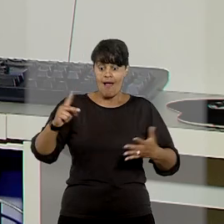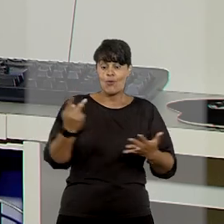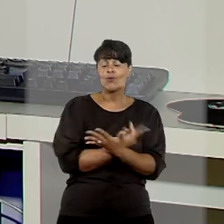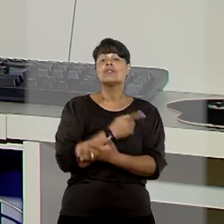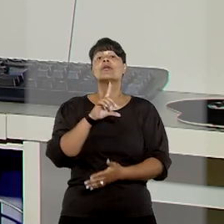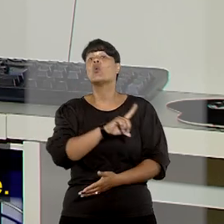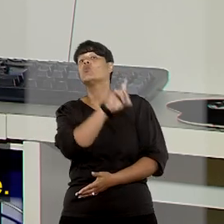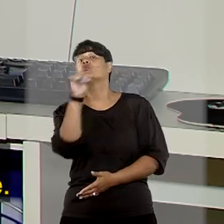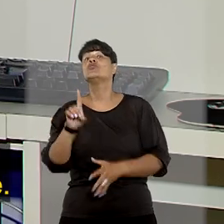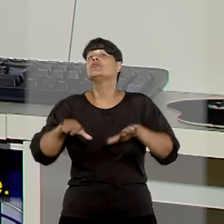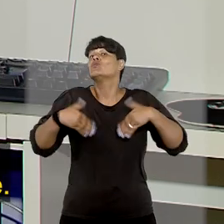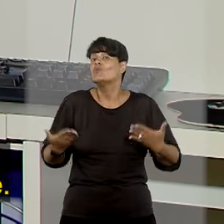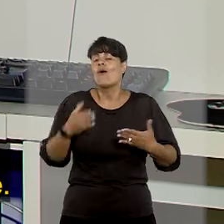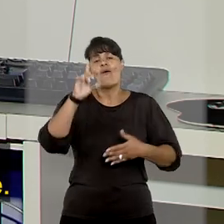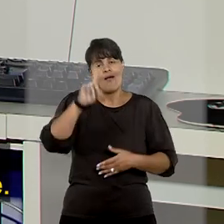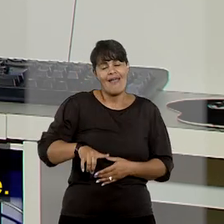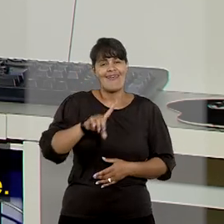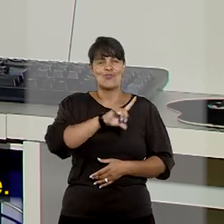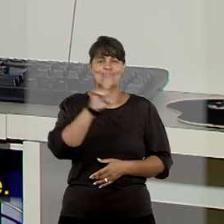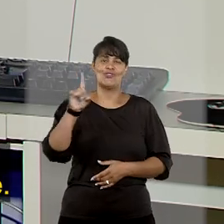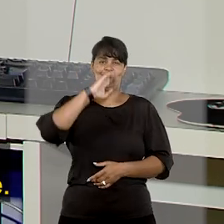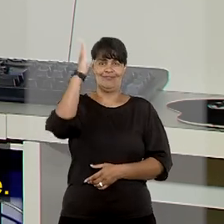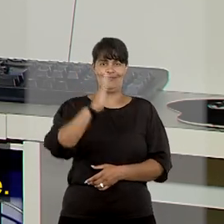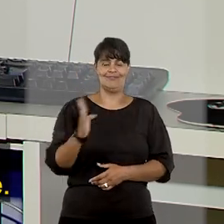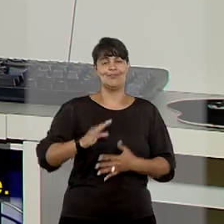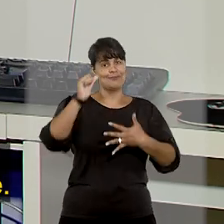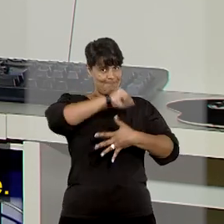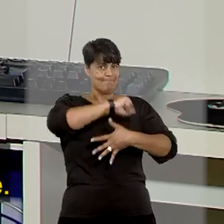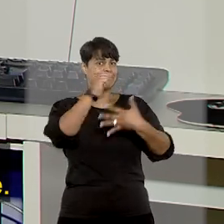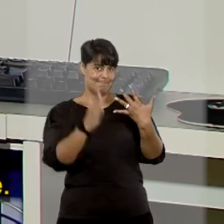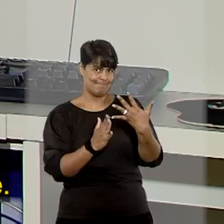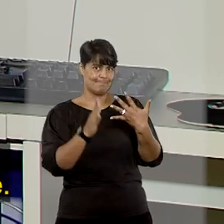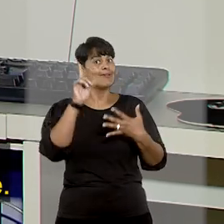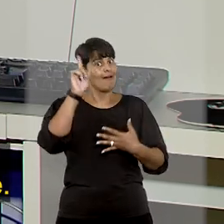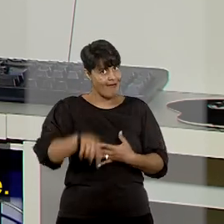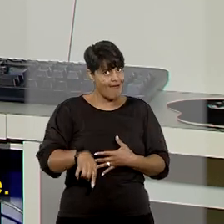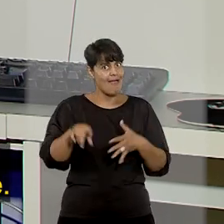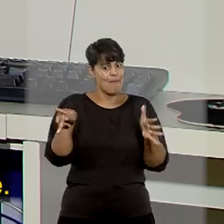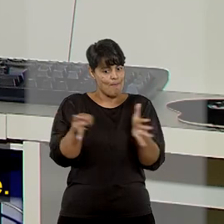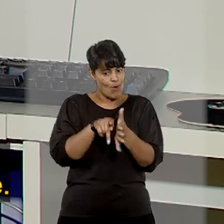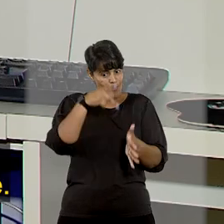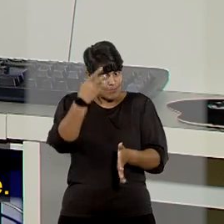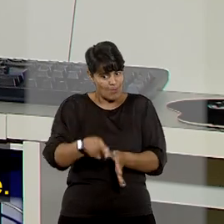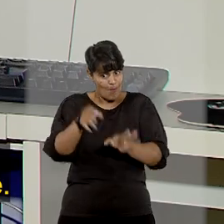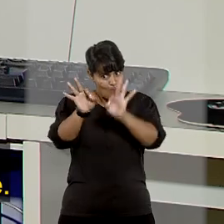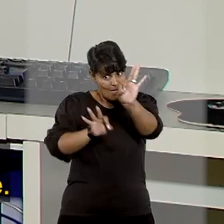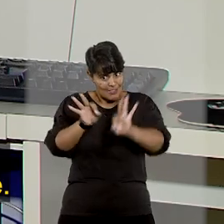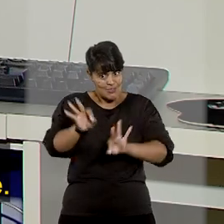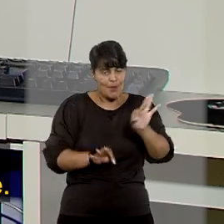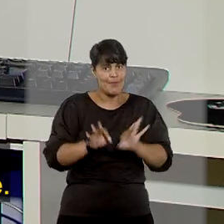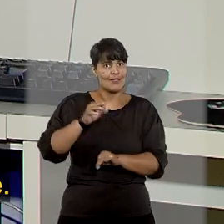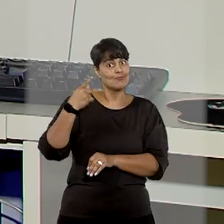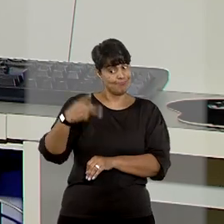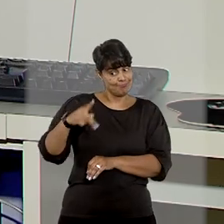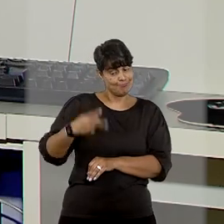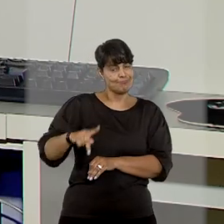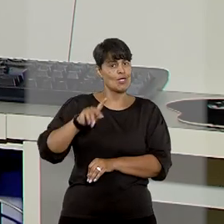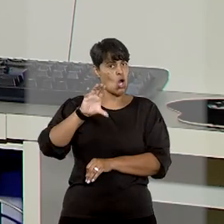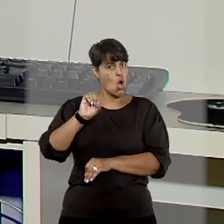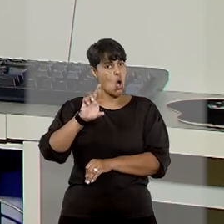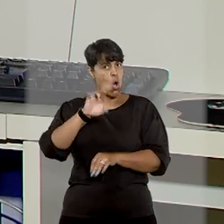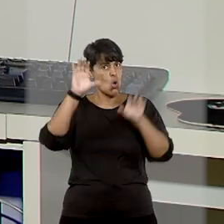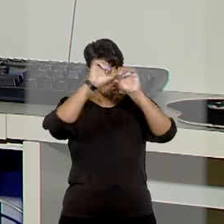que se comemora o Dia Nacional da Língua Brasileira de Sinais e faz parte do planejamento estratégico da corte. A